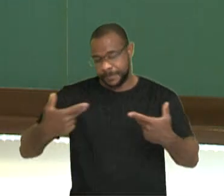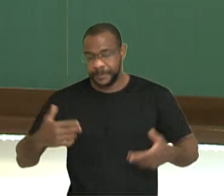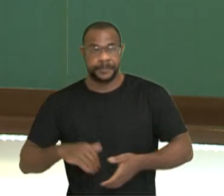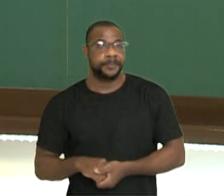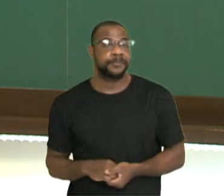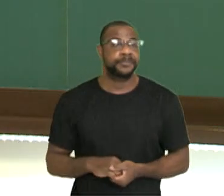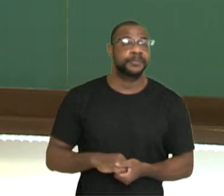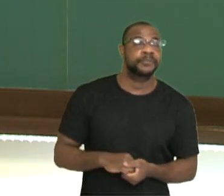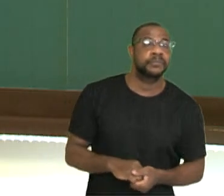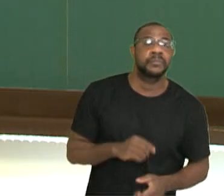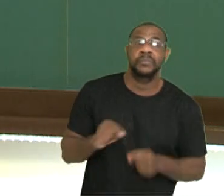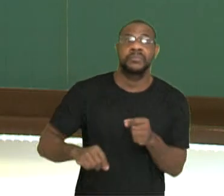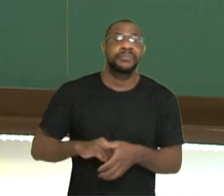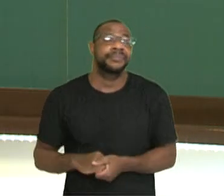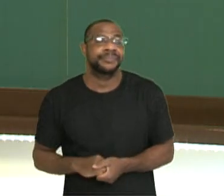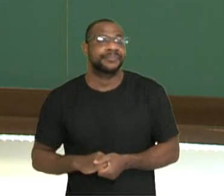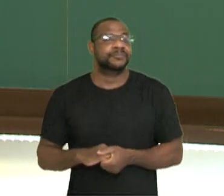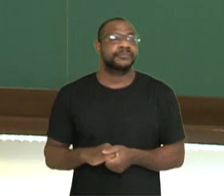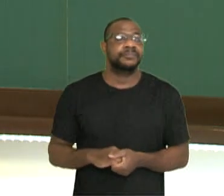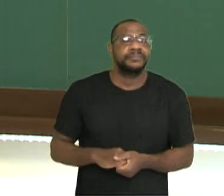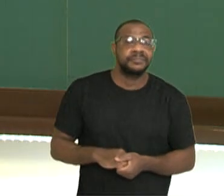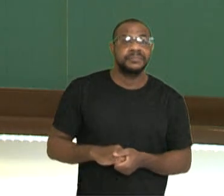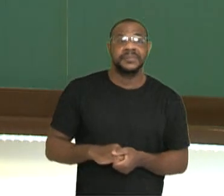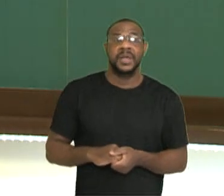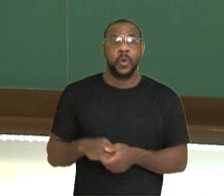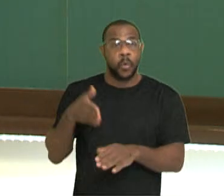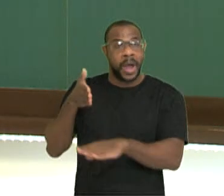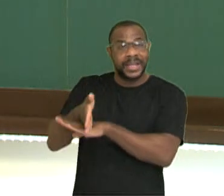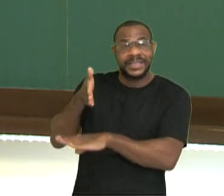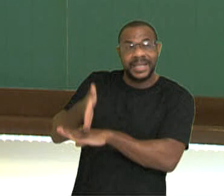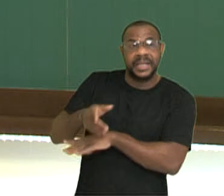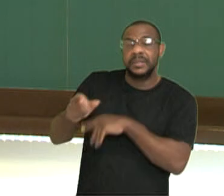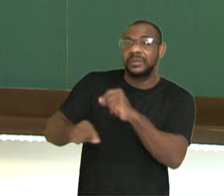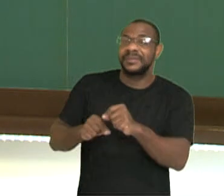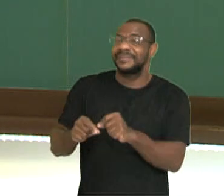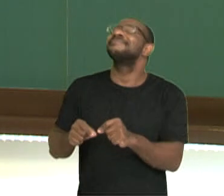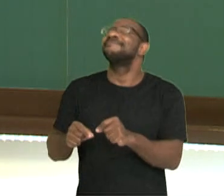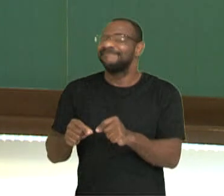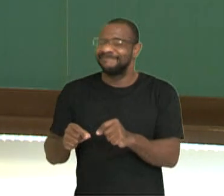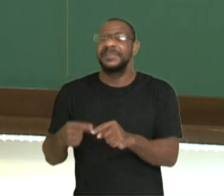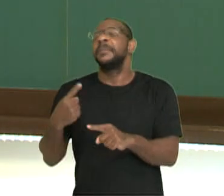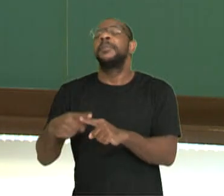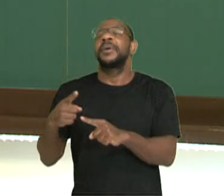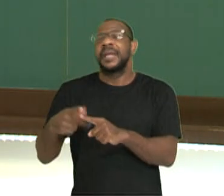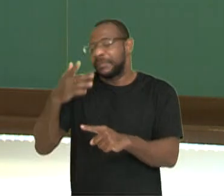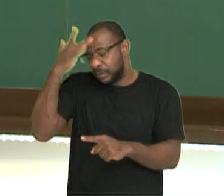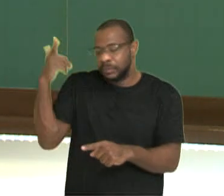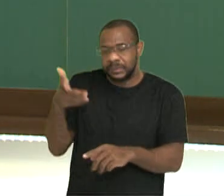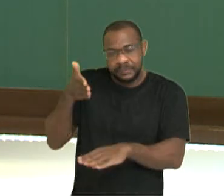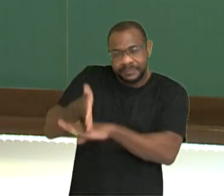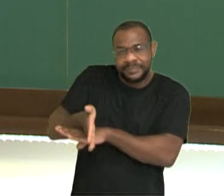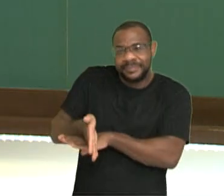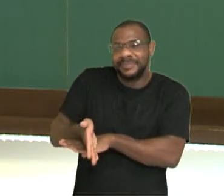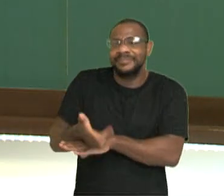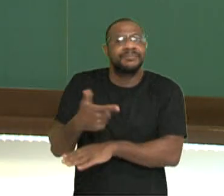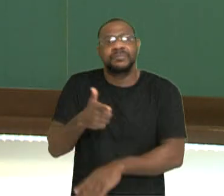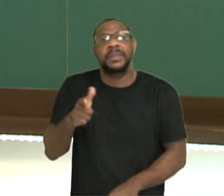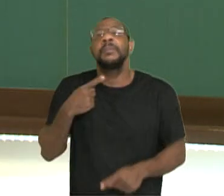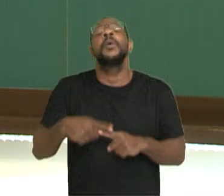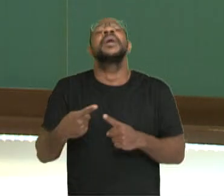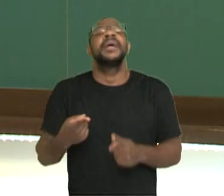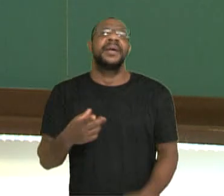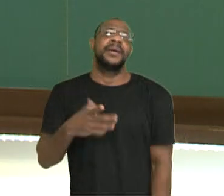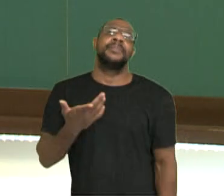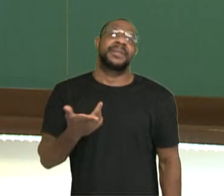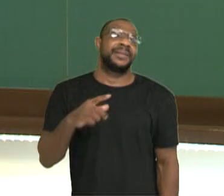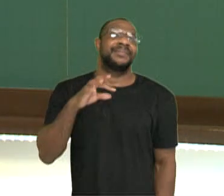A restrição ao acesso, por sua vez, está ligada à renda individual ou familiar. A gente trabalha com o